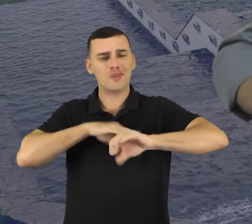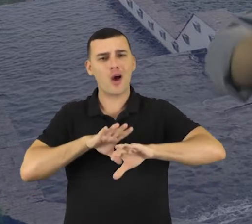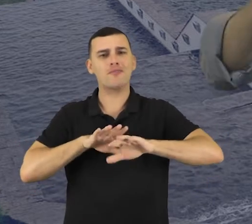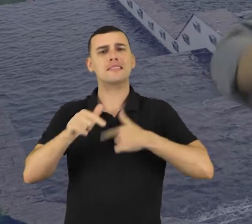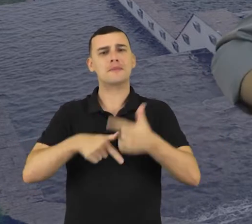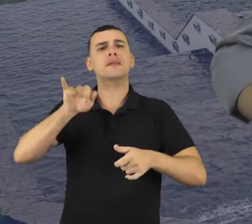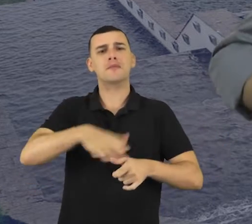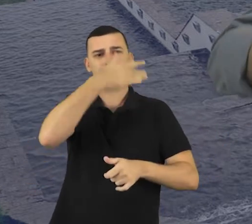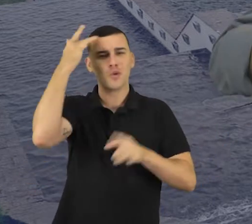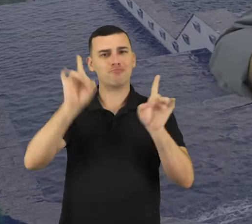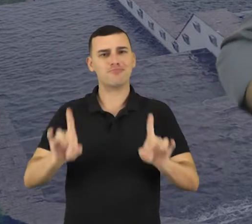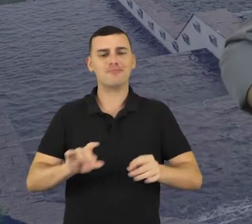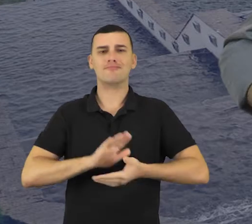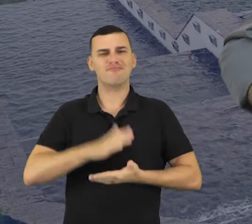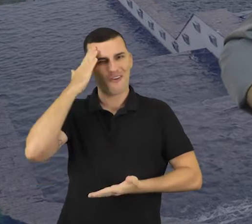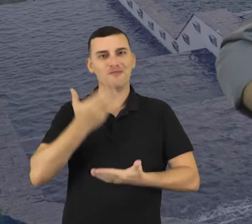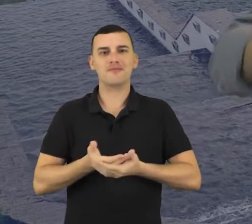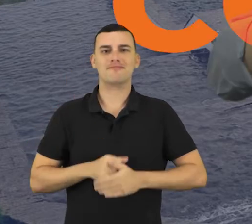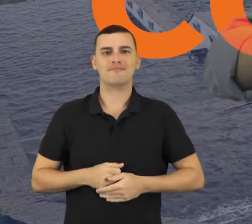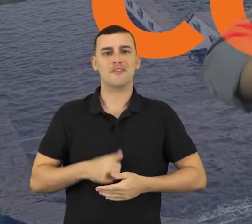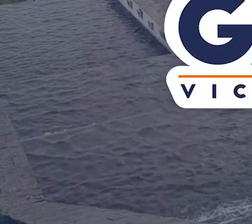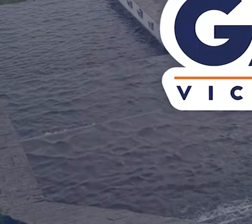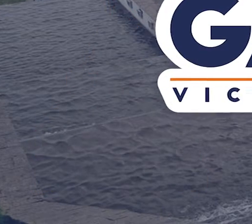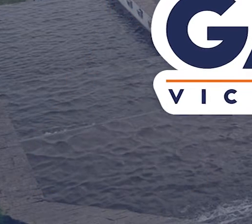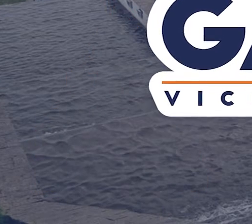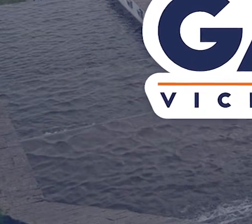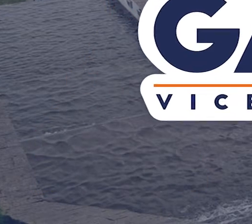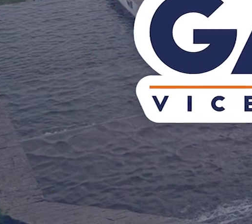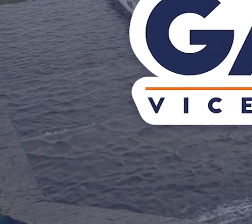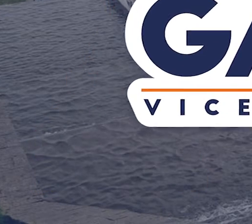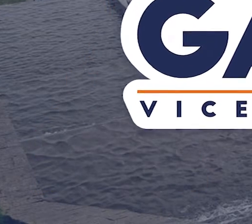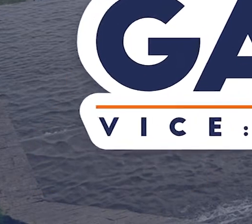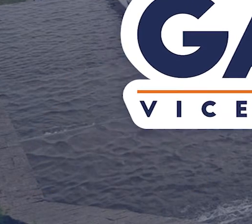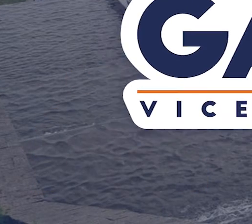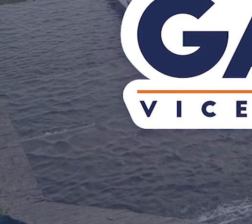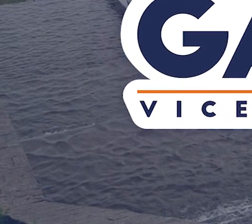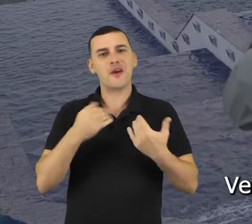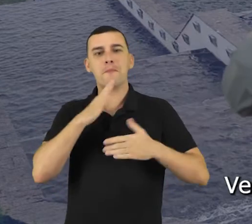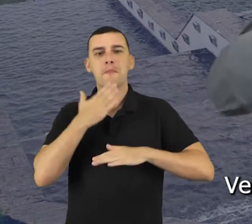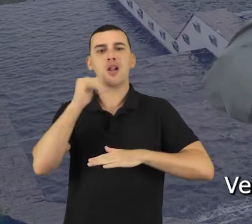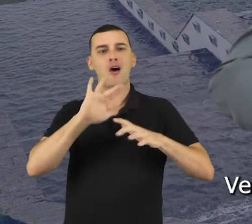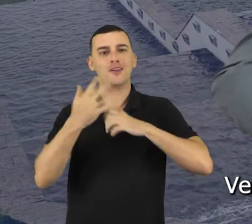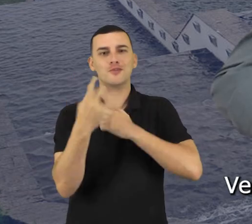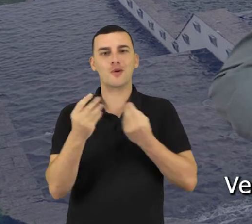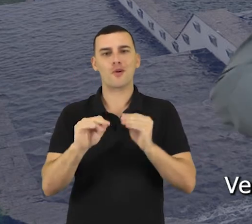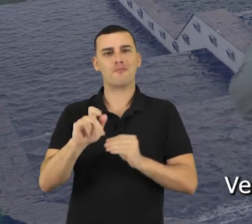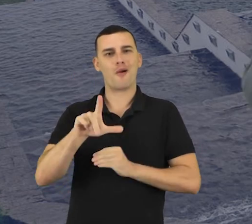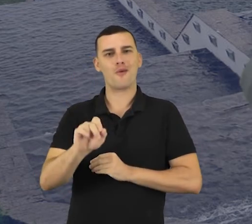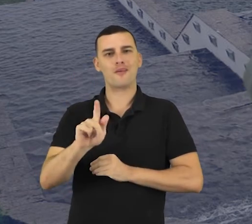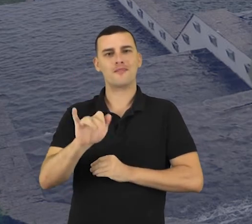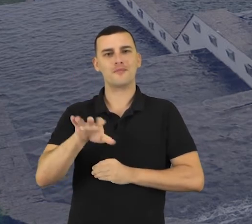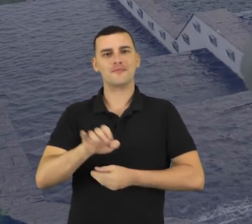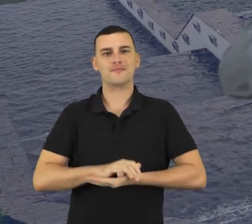educação e empregabilidade para as pessoas com deficiência. Confia! Governador Paulo Ganimi, 30! Vem me conhecer melhor na sua